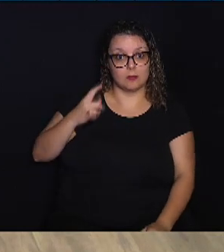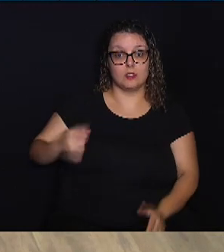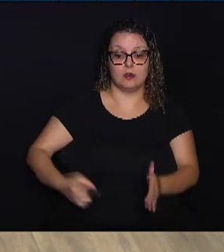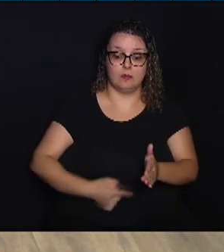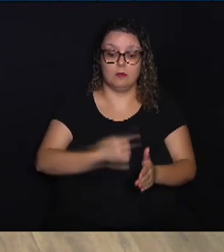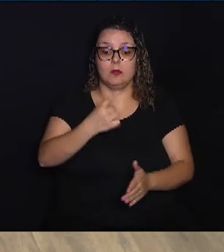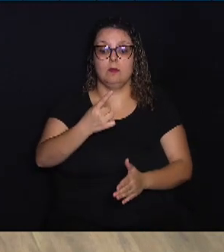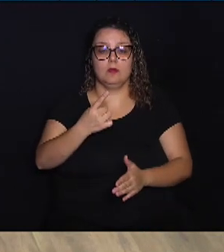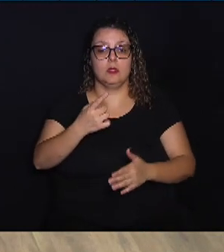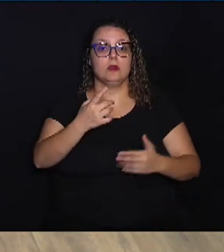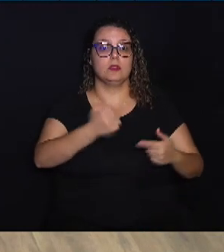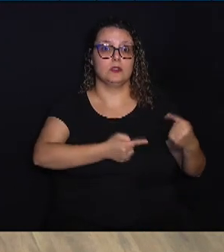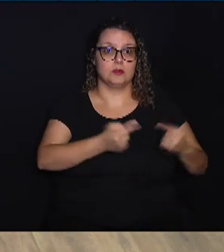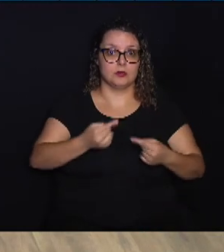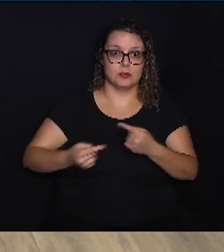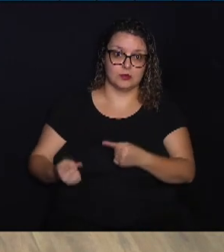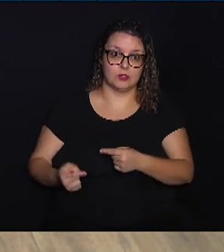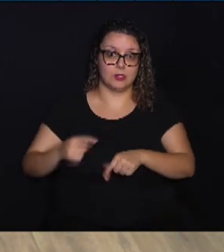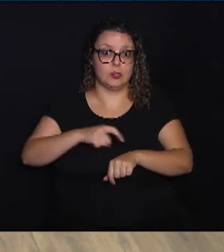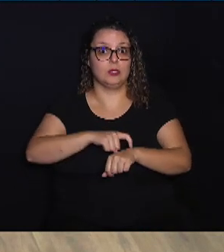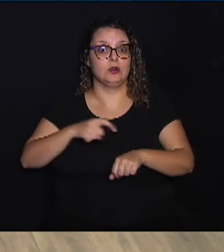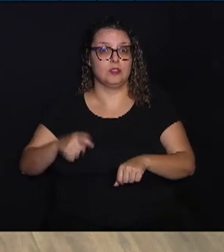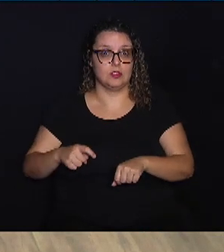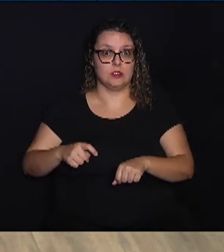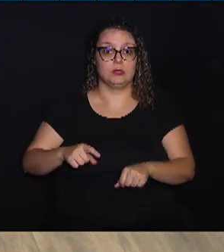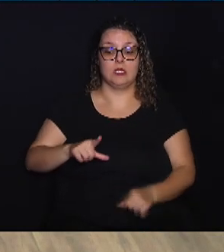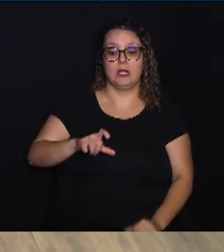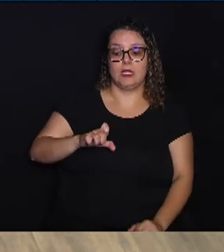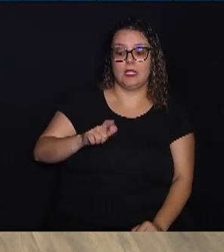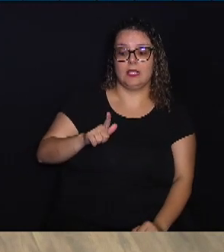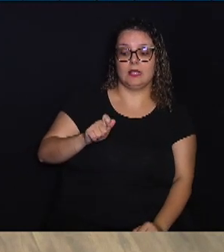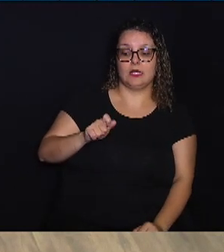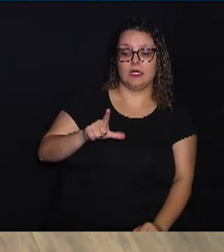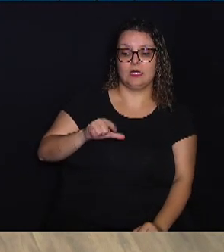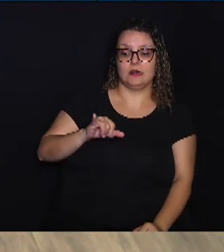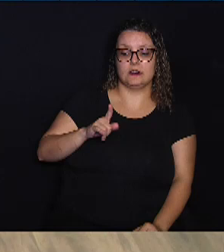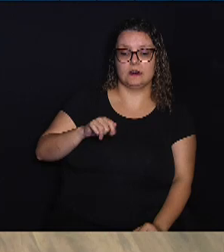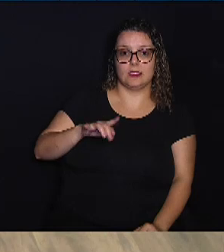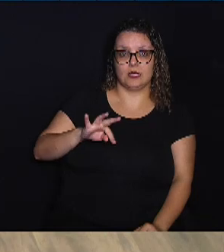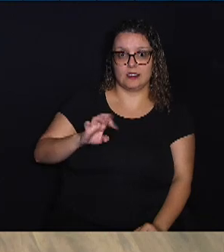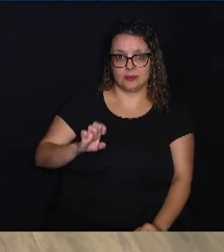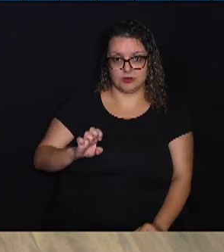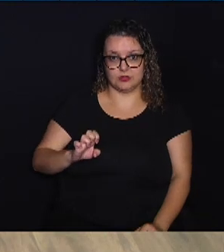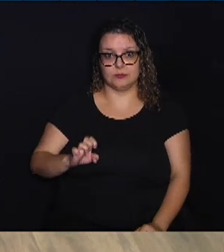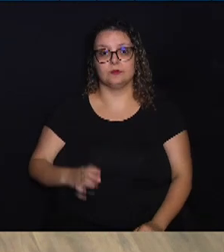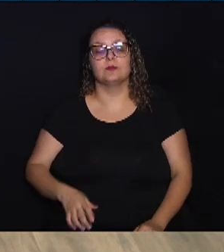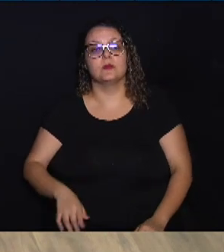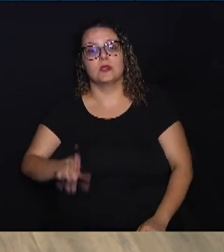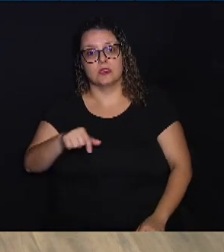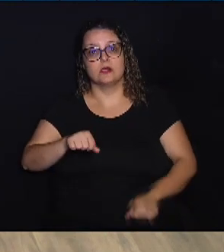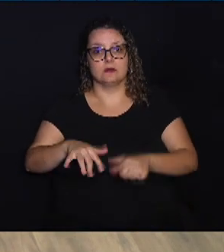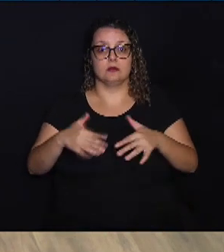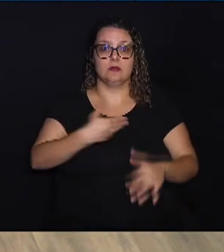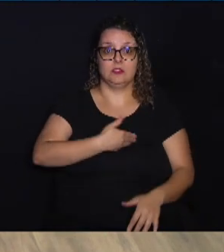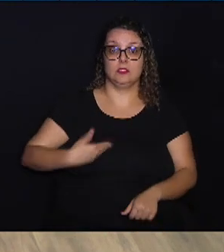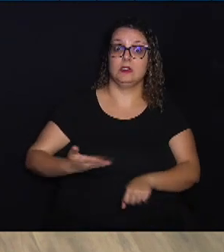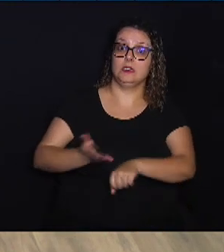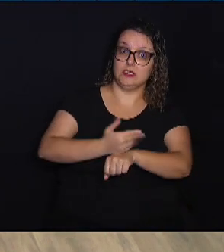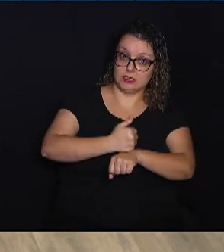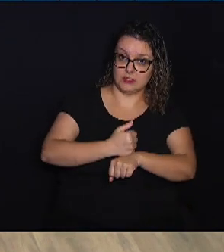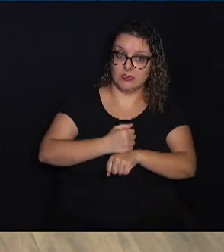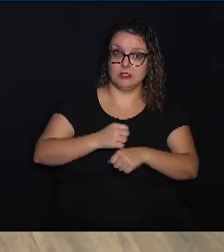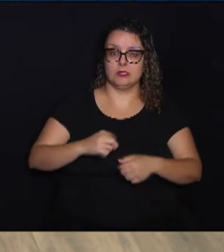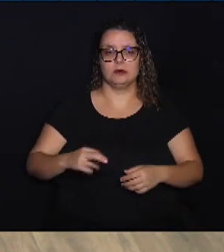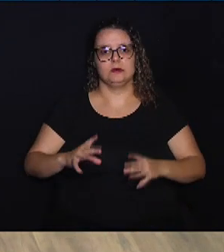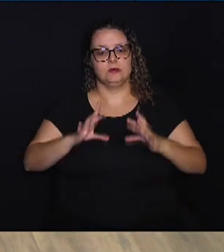discussão, ou seja, no momento da legalidade está prevista ainda a audiência pública antes da votação do